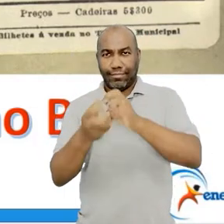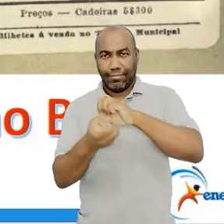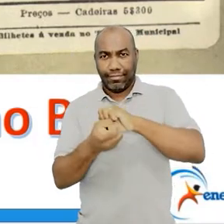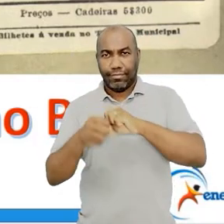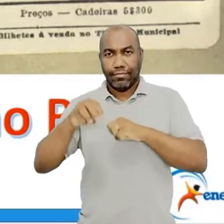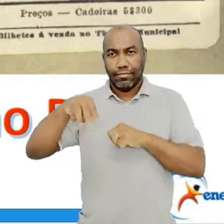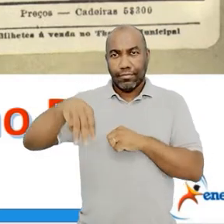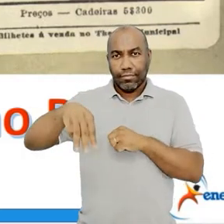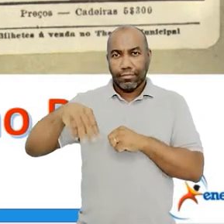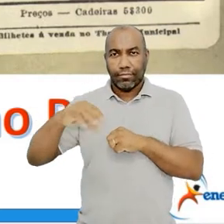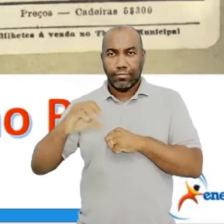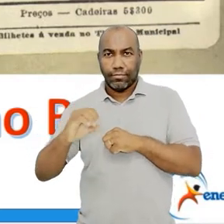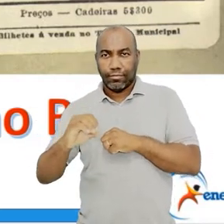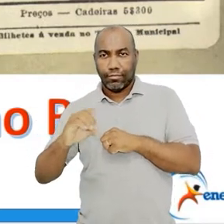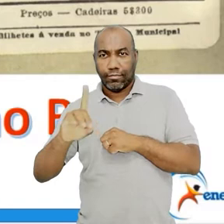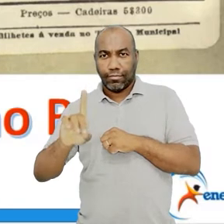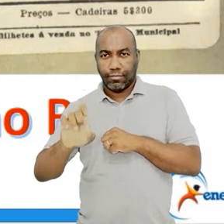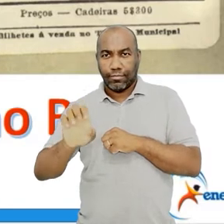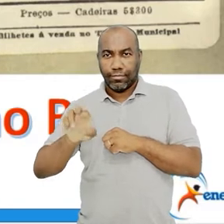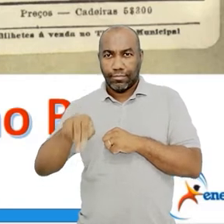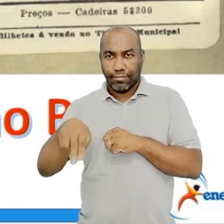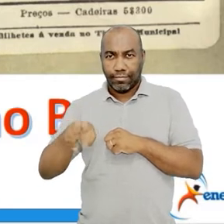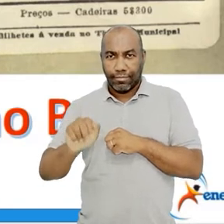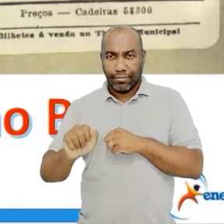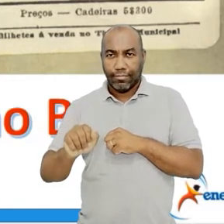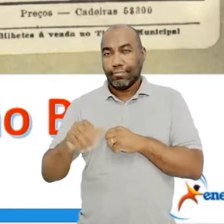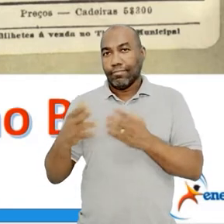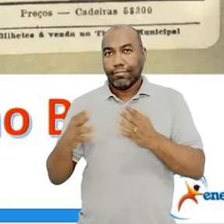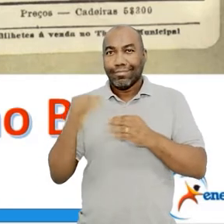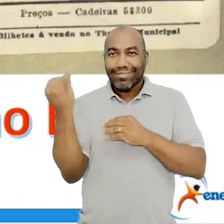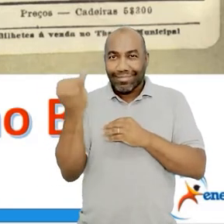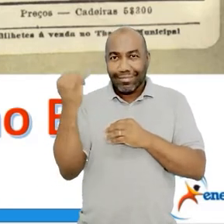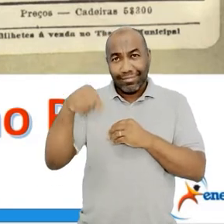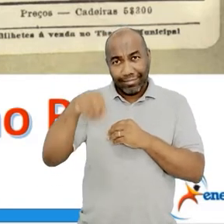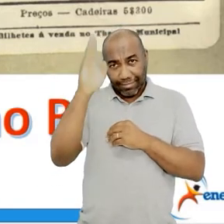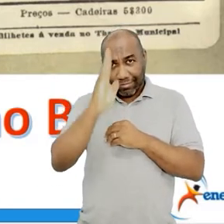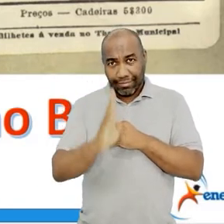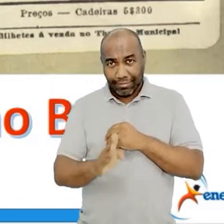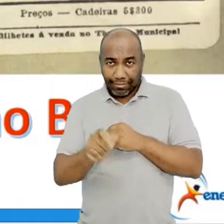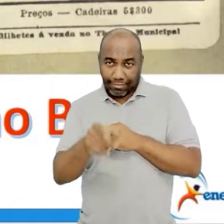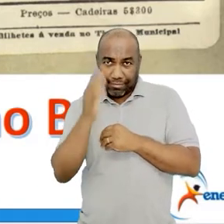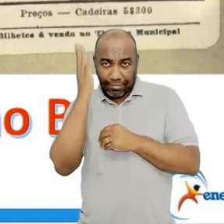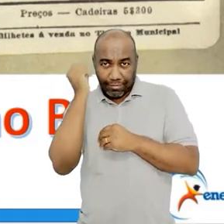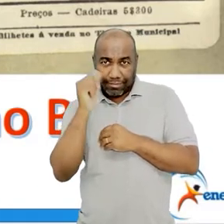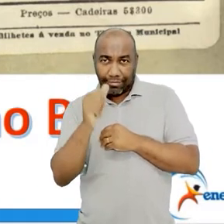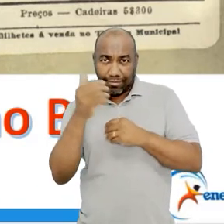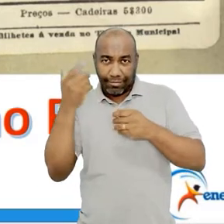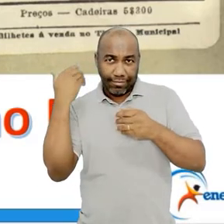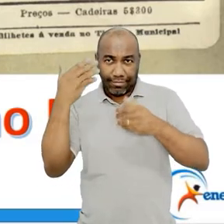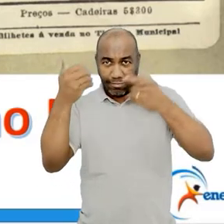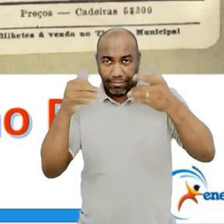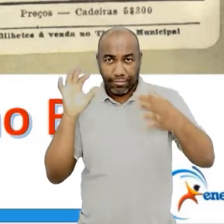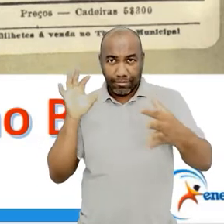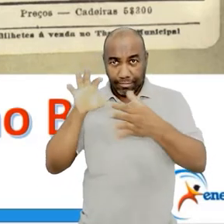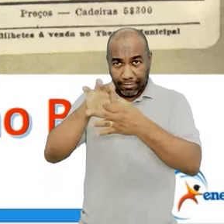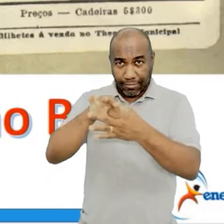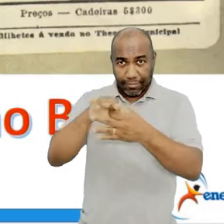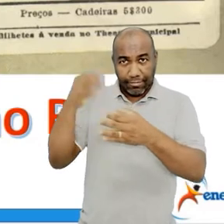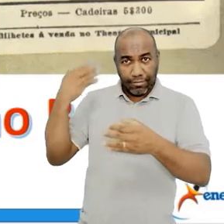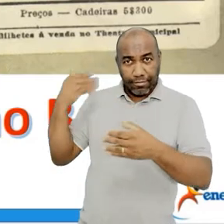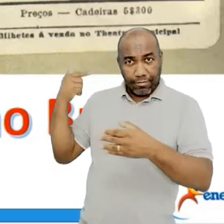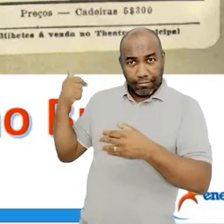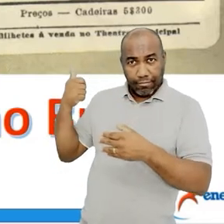ela foi importante aqui no Brasil. Você precisa desse conhecimento para darmos continuidade. Por quê?